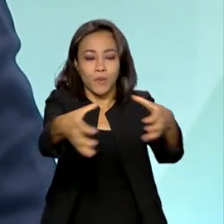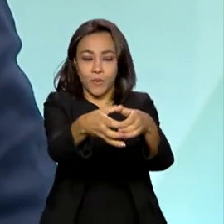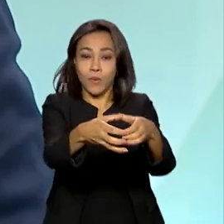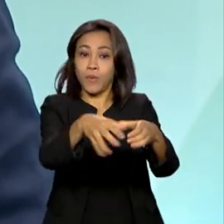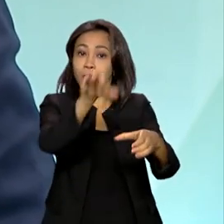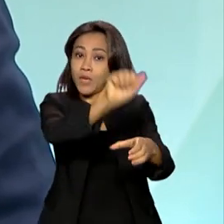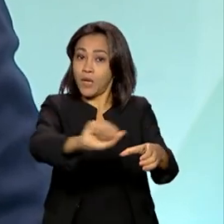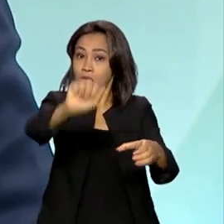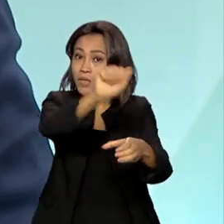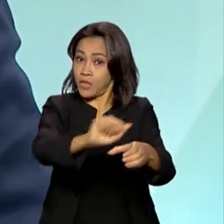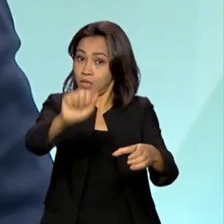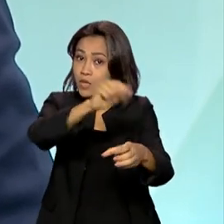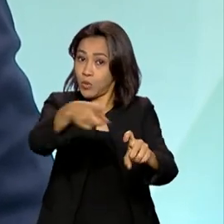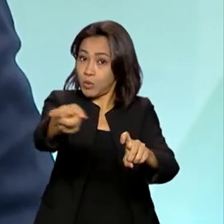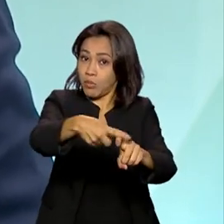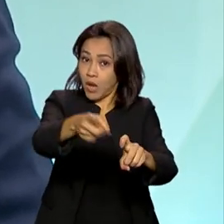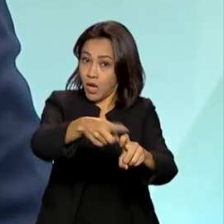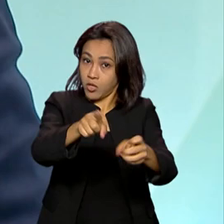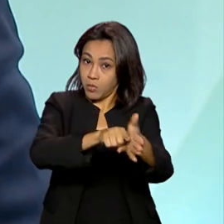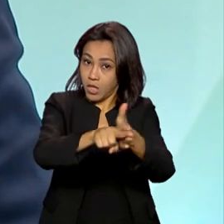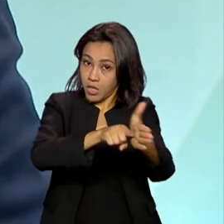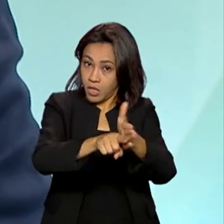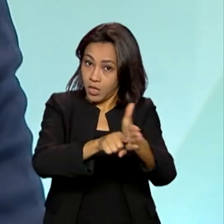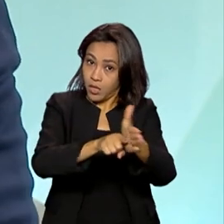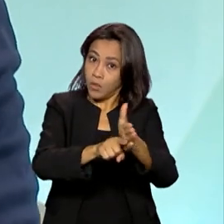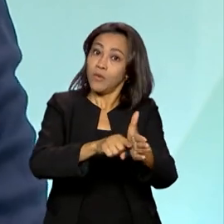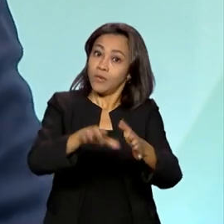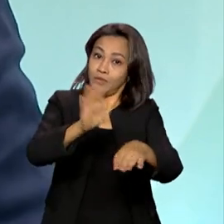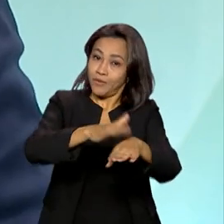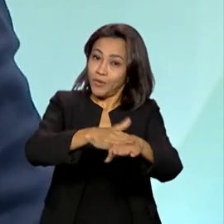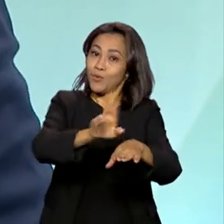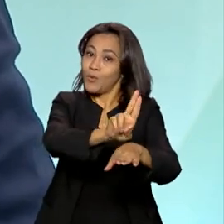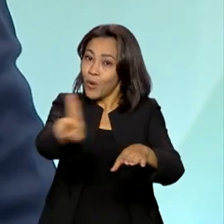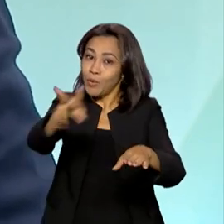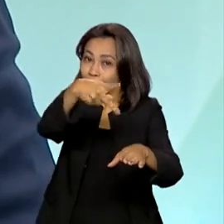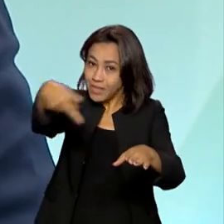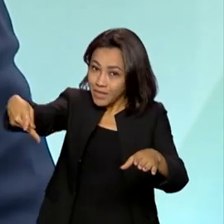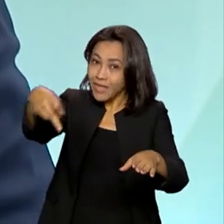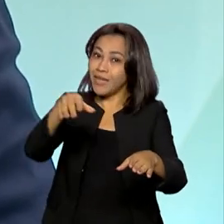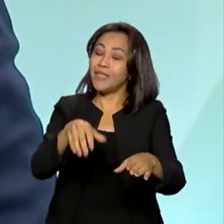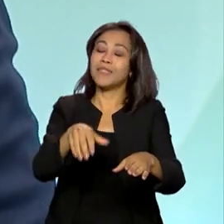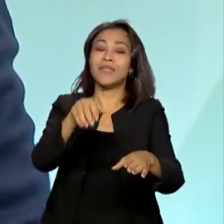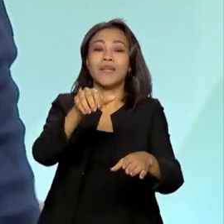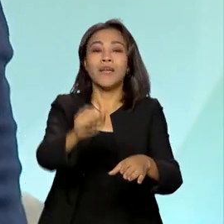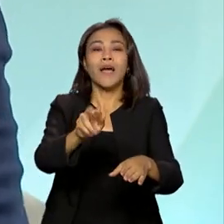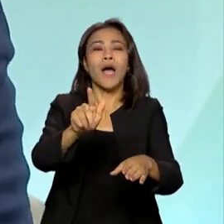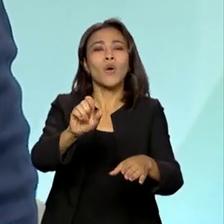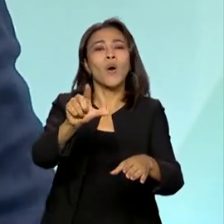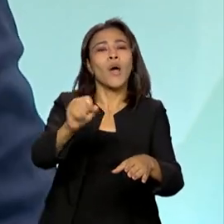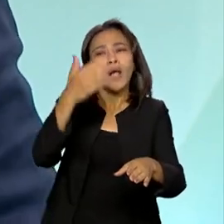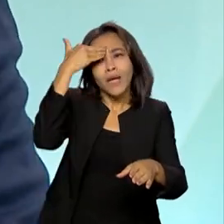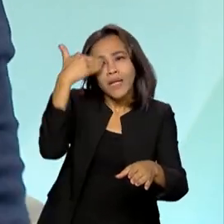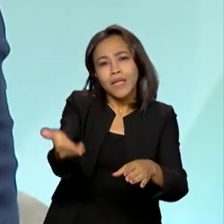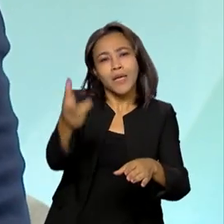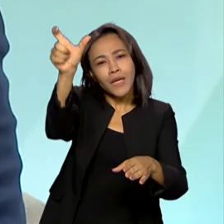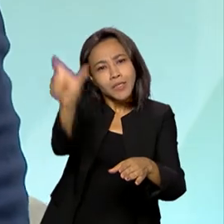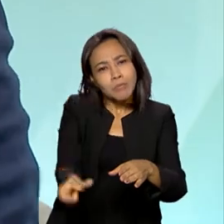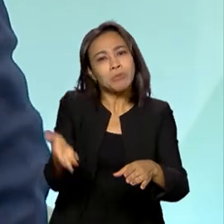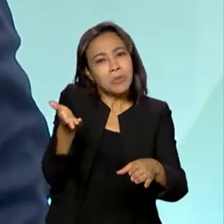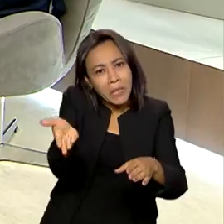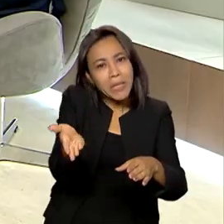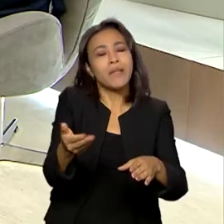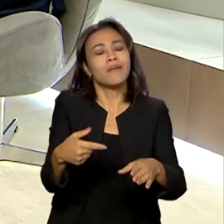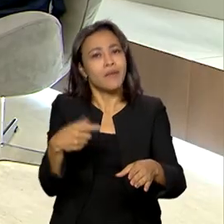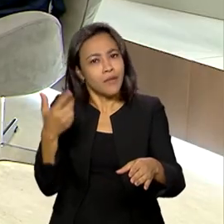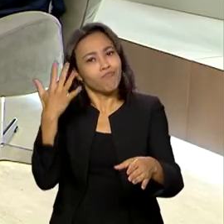Nacional dos Médicos Peritos, na pessoa do presidente, doutor Argola, quem eu aproveito e seja para agradecer a sensibilidade dele da gente poder